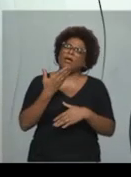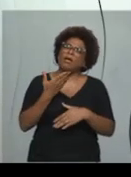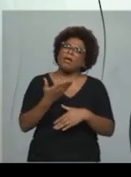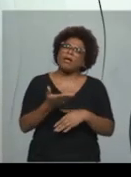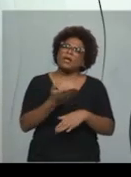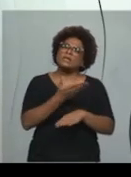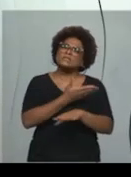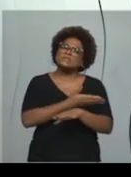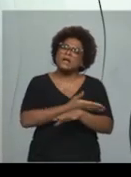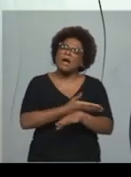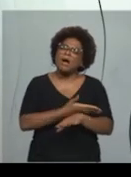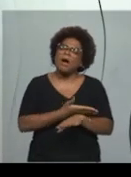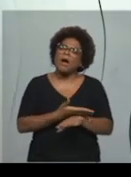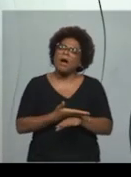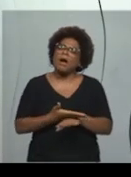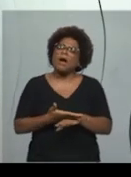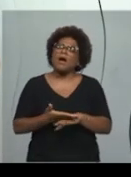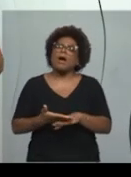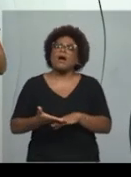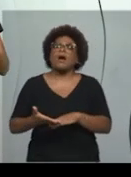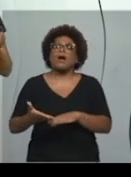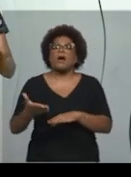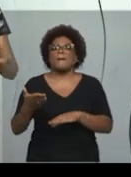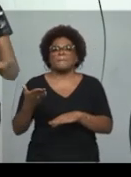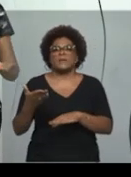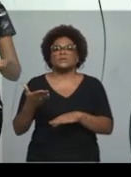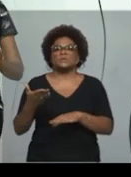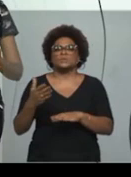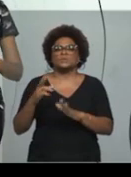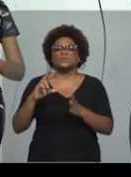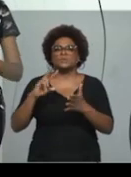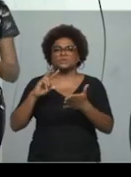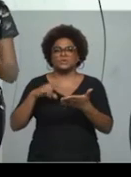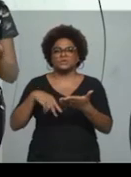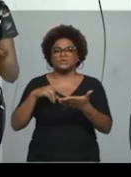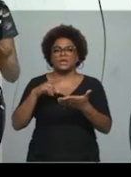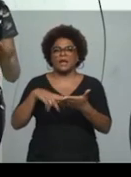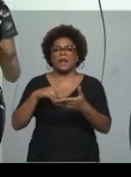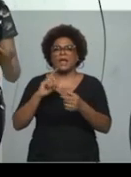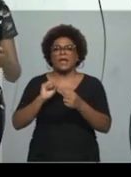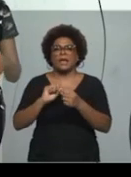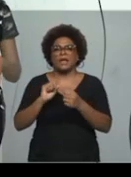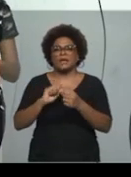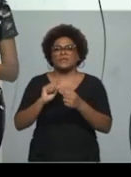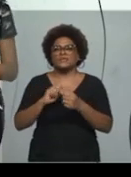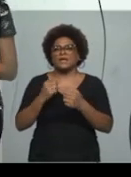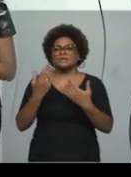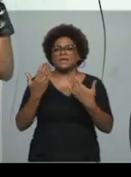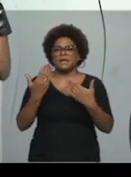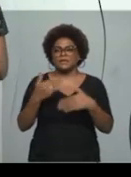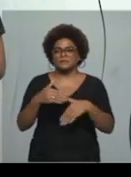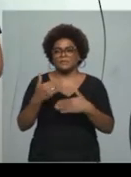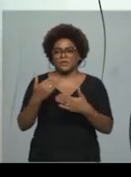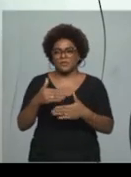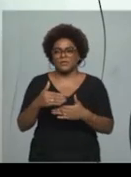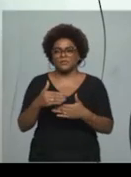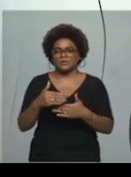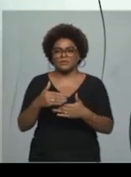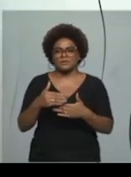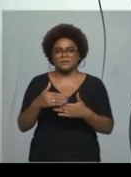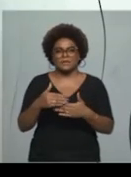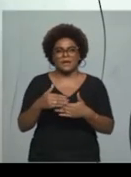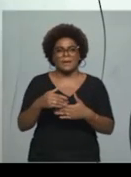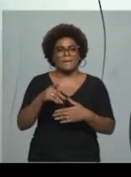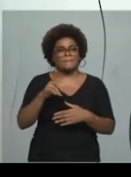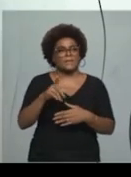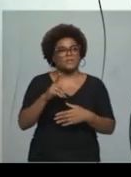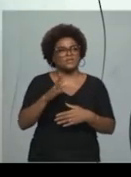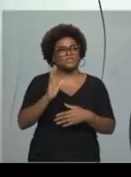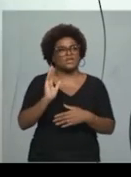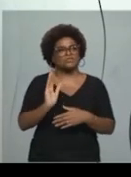rotina de realizar esses exercícios para você ir